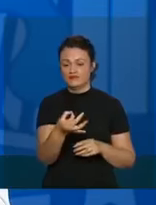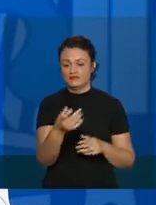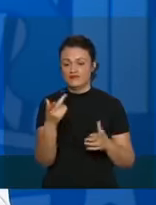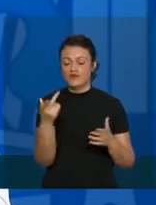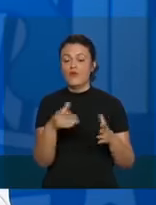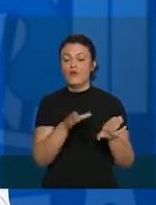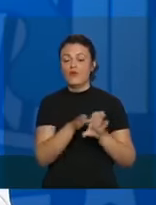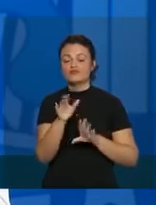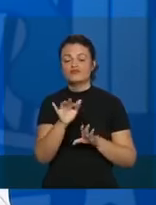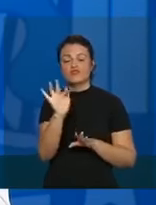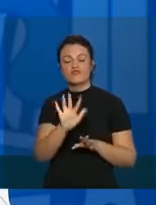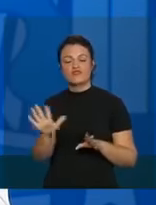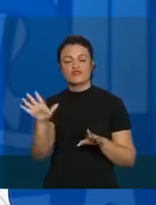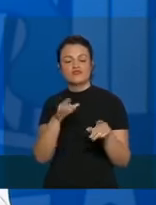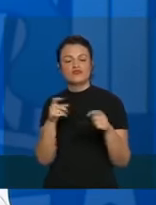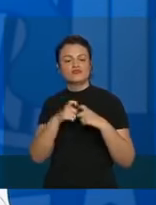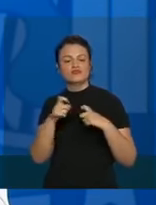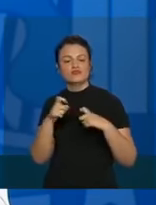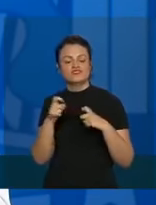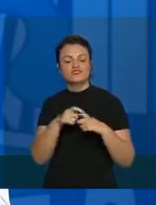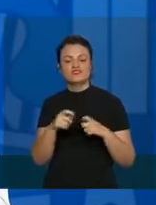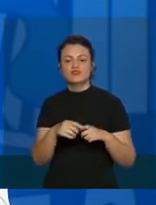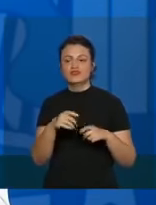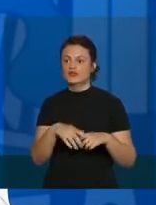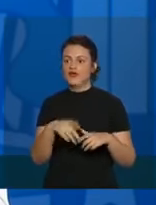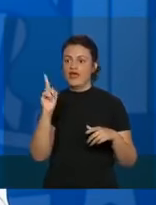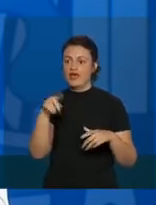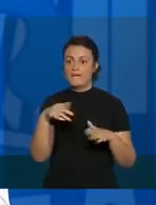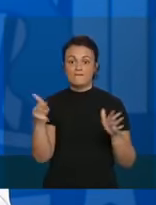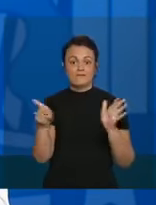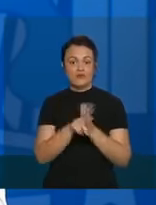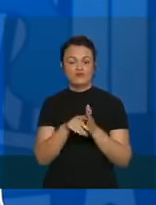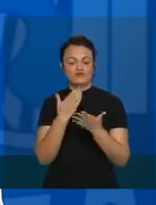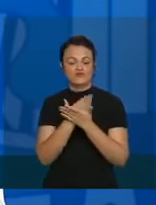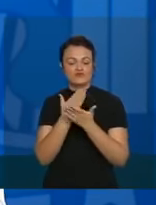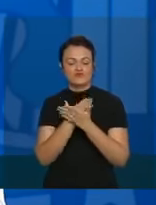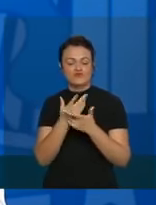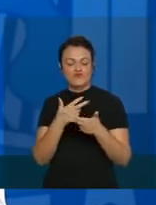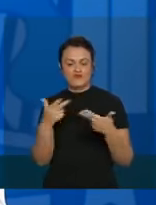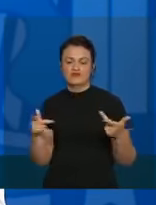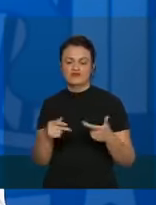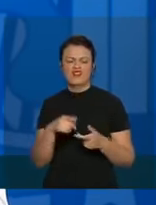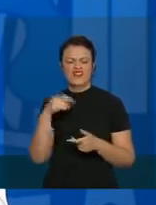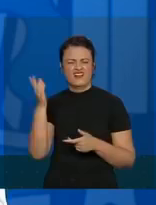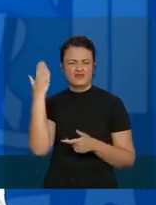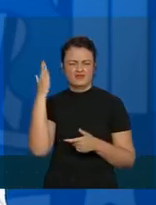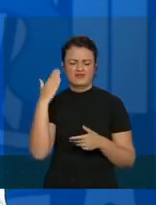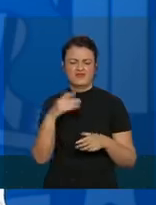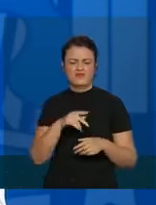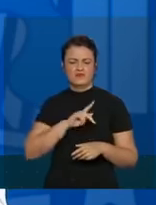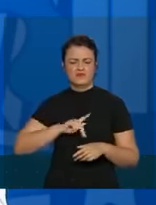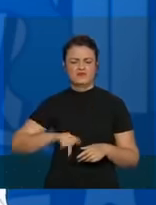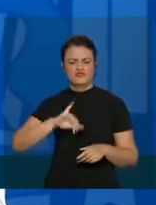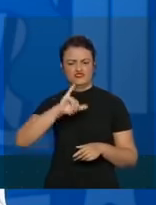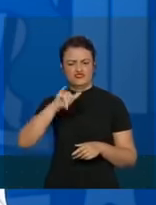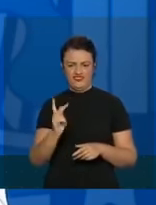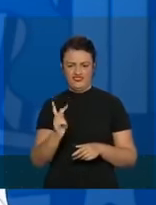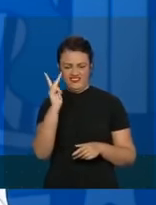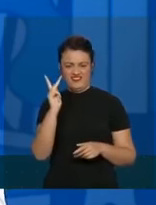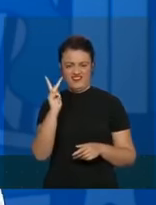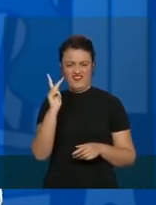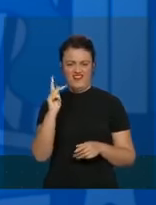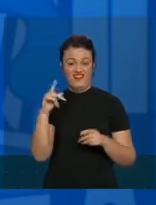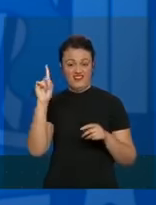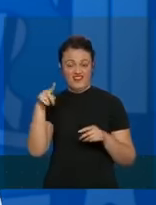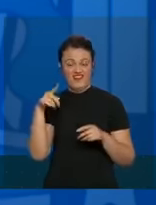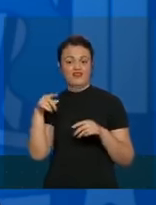Conselho Federal de Medicina, que é uma autarquia federal feita para isso, por Juscelino Kubitschek, que aliás era médico em 1956,